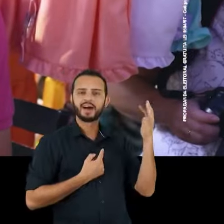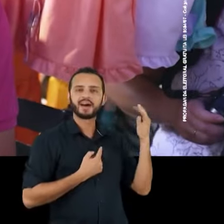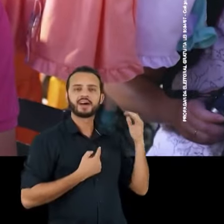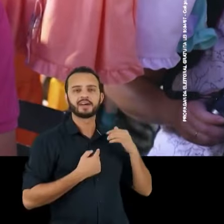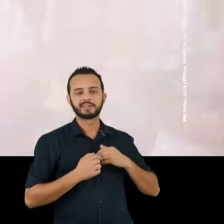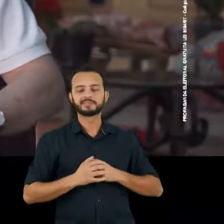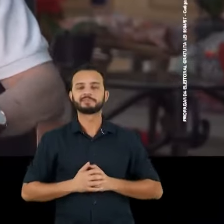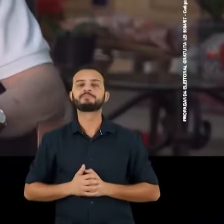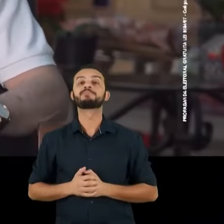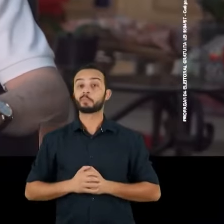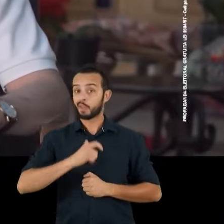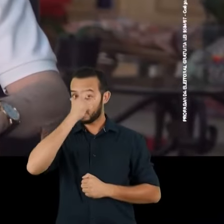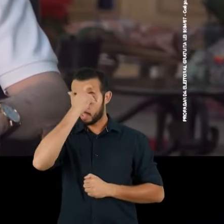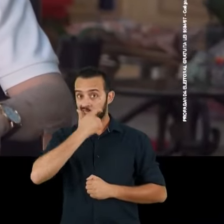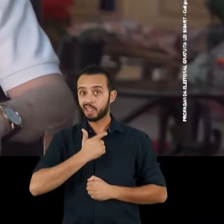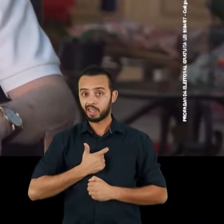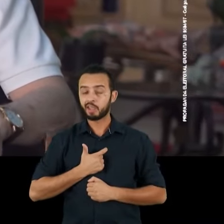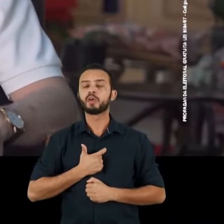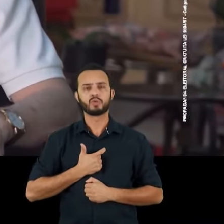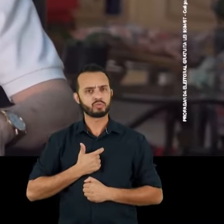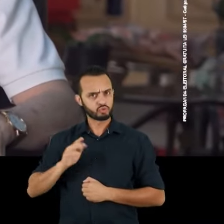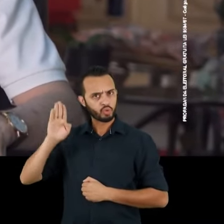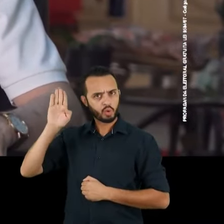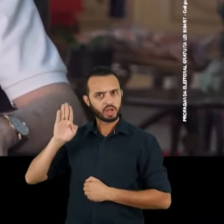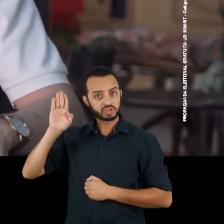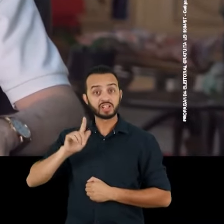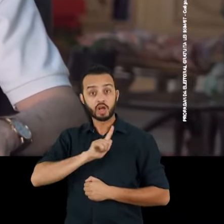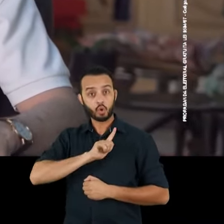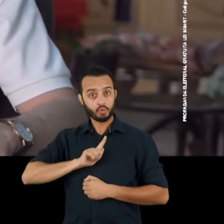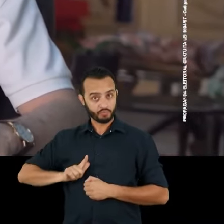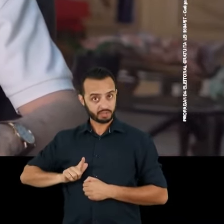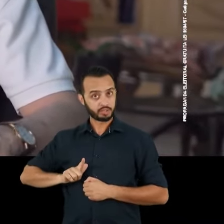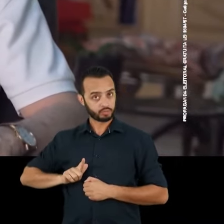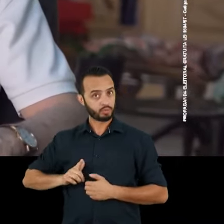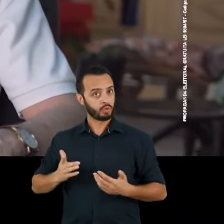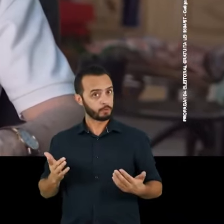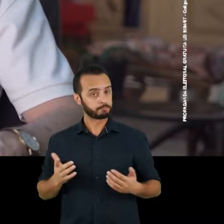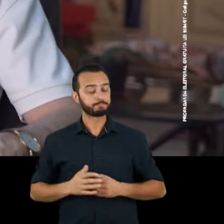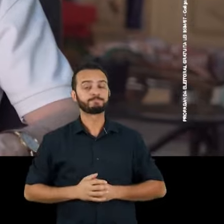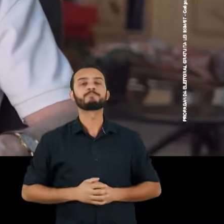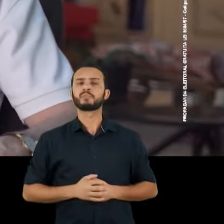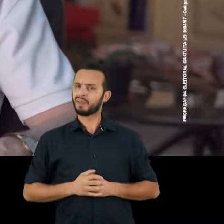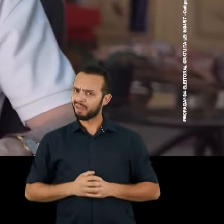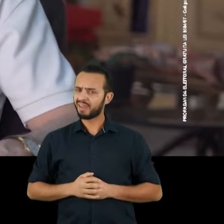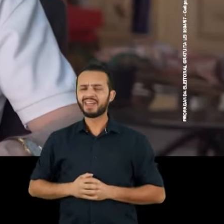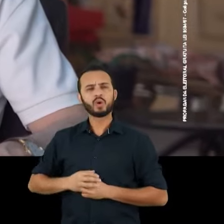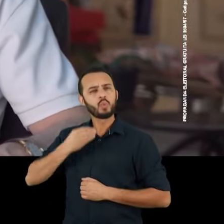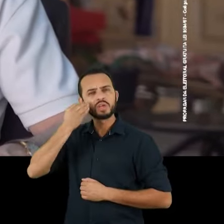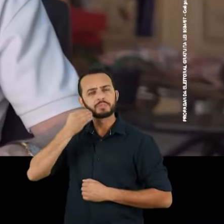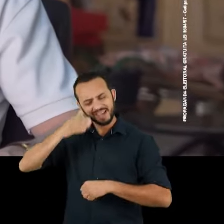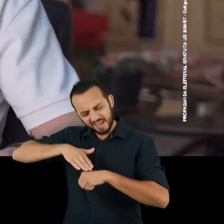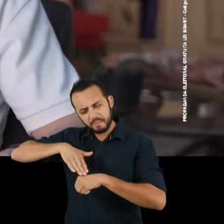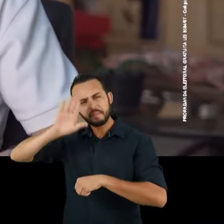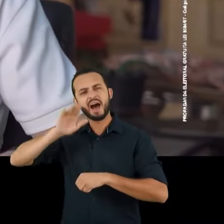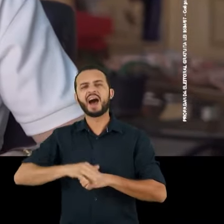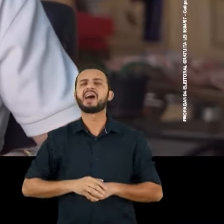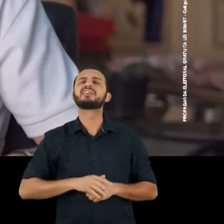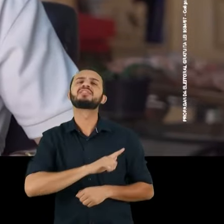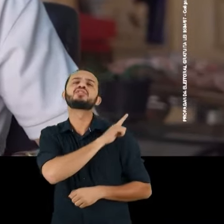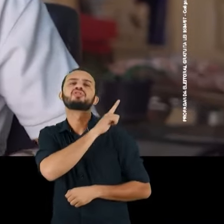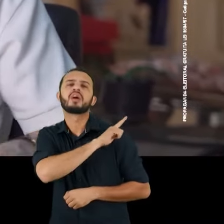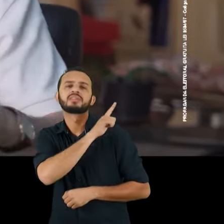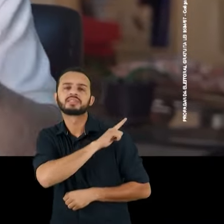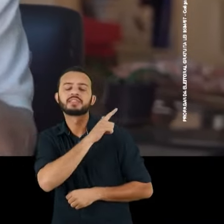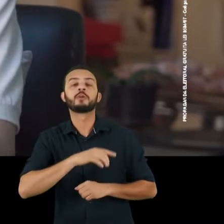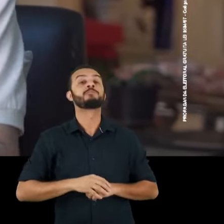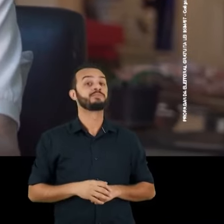Eu sou o candidato a governador com mais experiência de gestão.